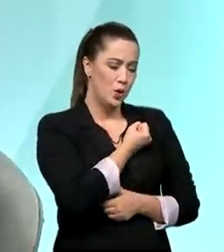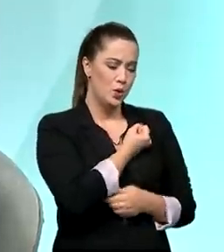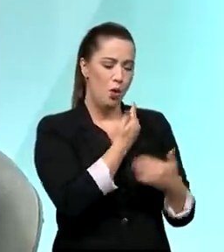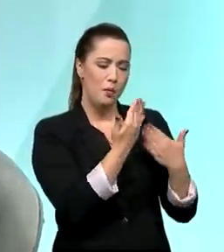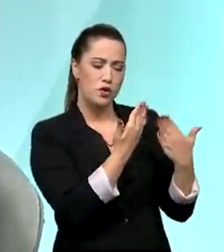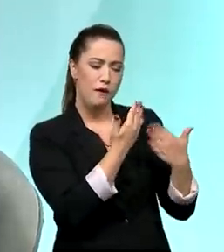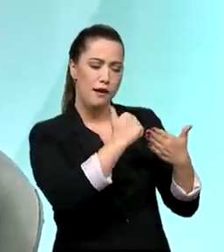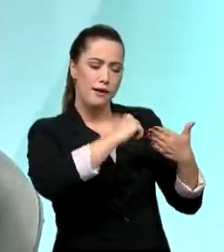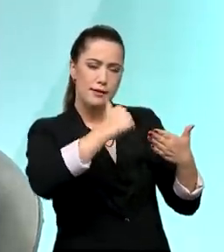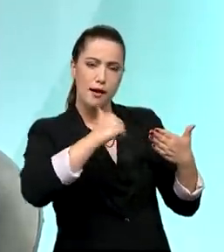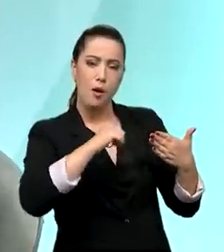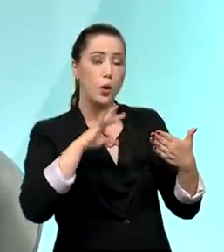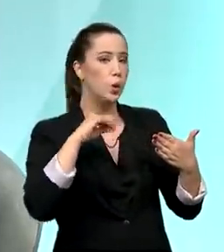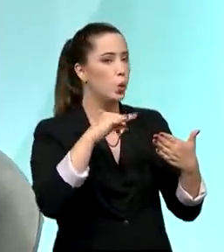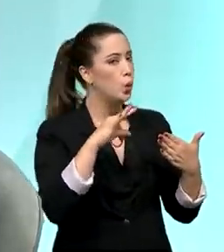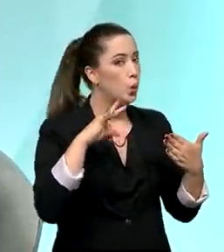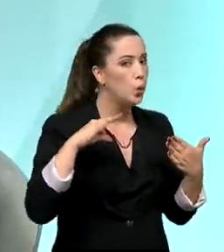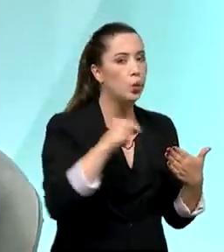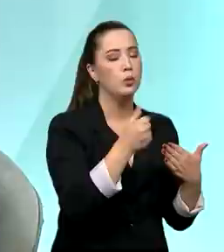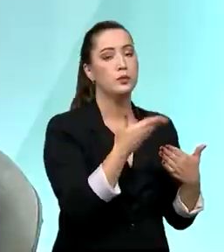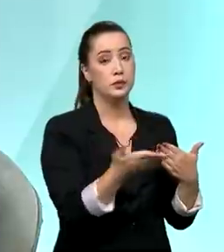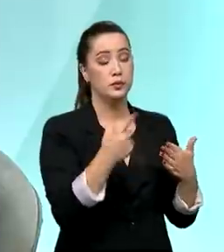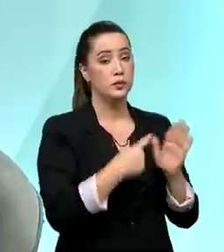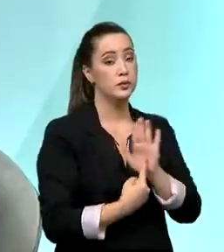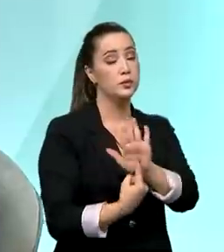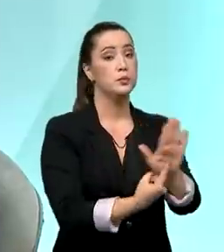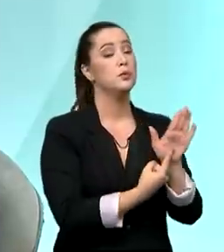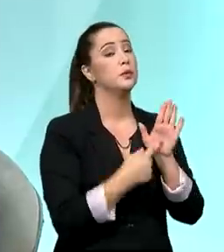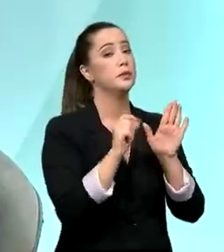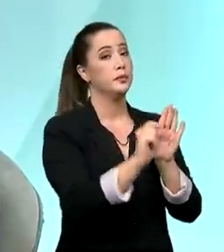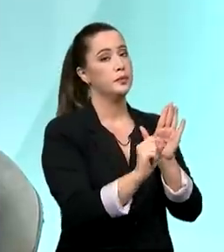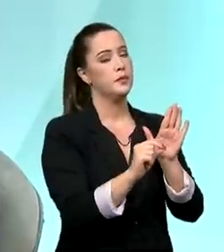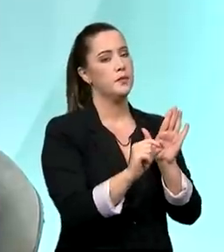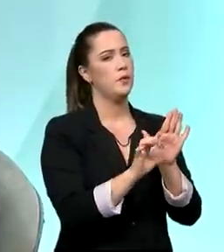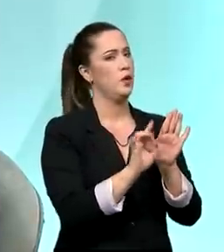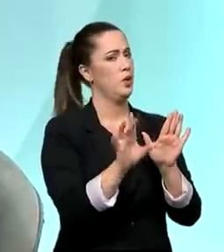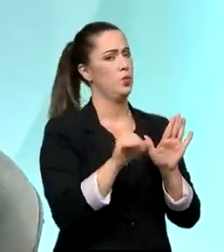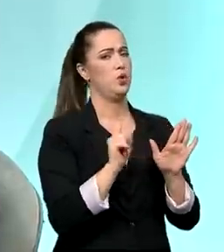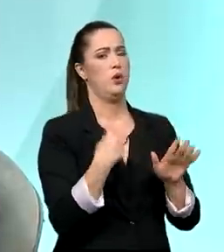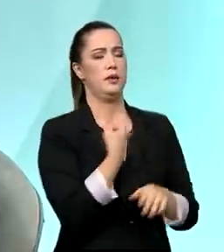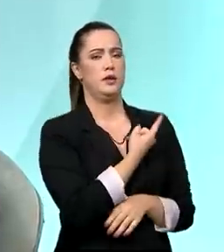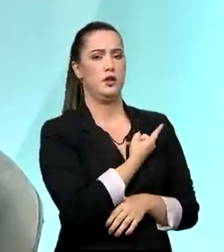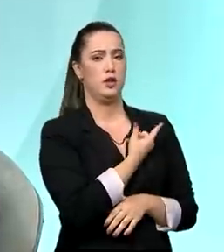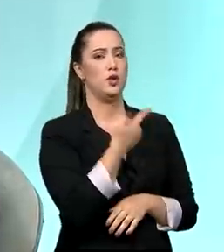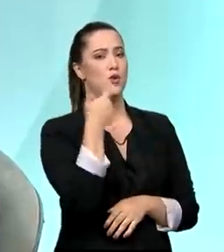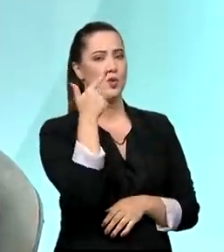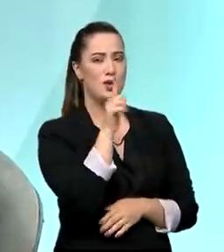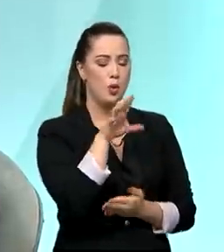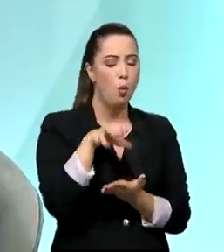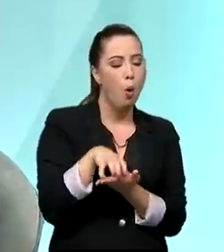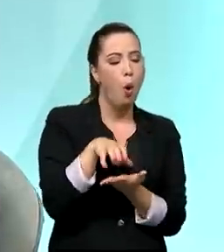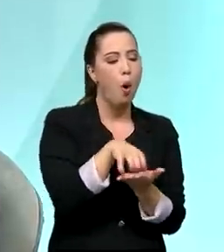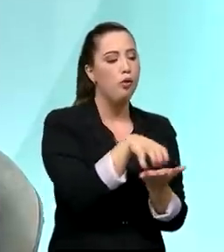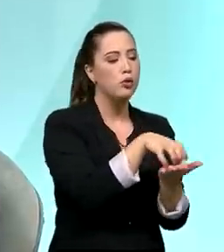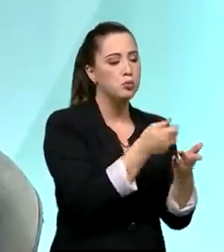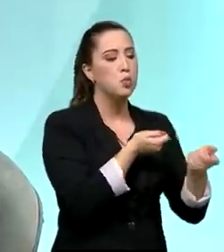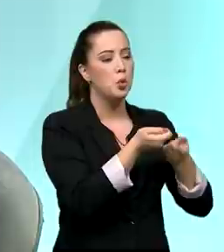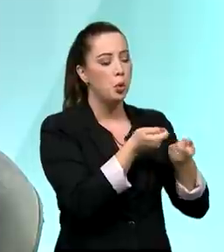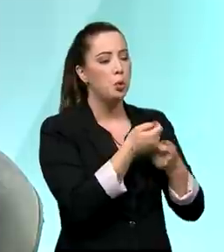todos os pontos. E isso exatamente reforça, ou seja, não só recebemos a nota dos órgãos de regulação